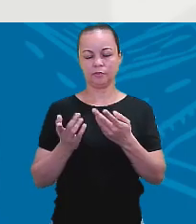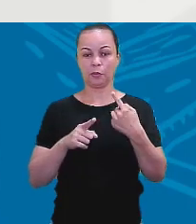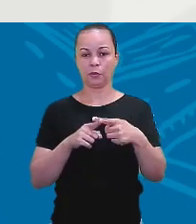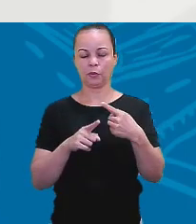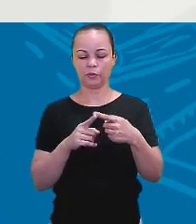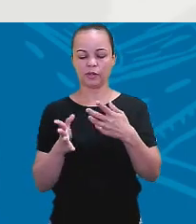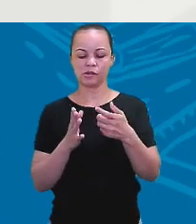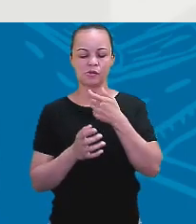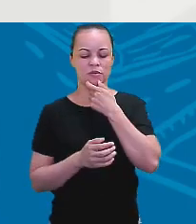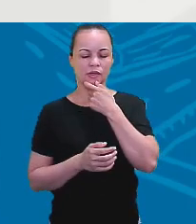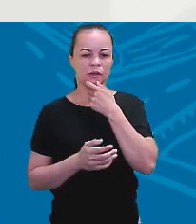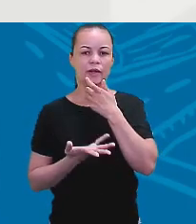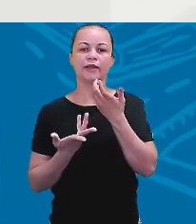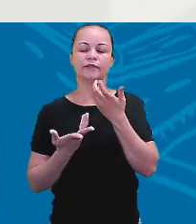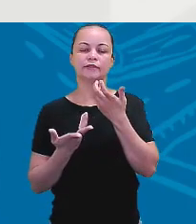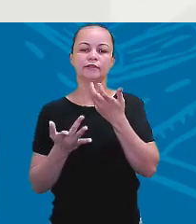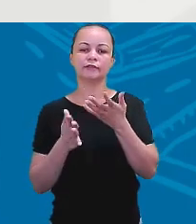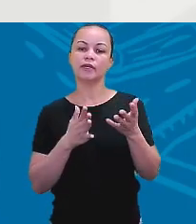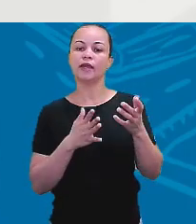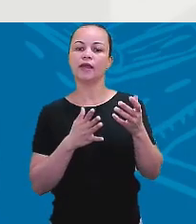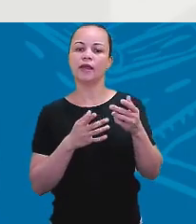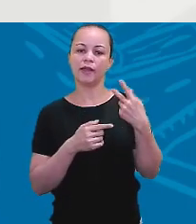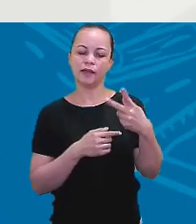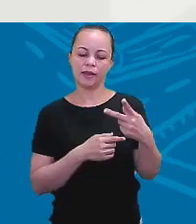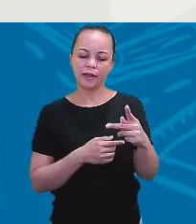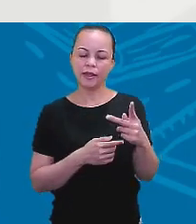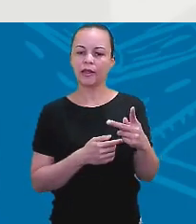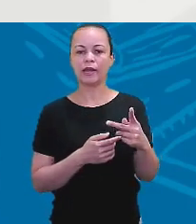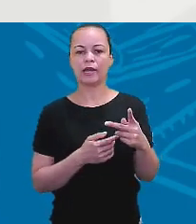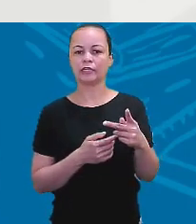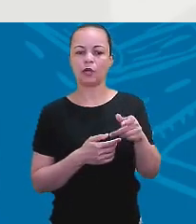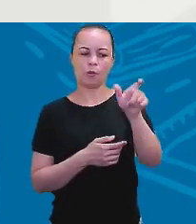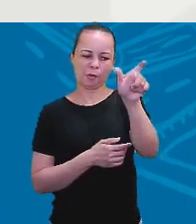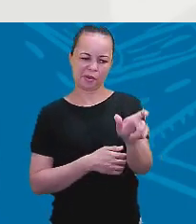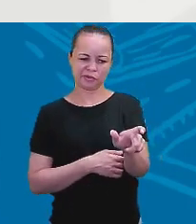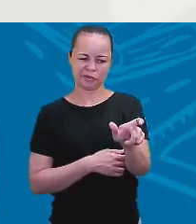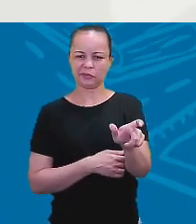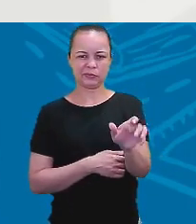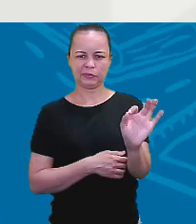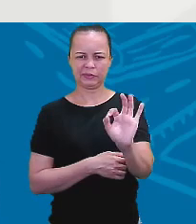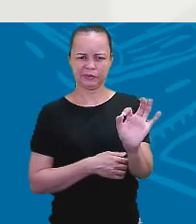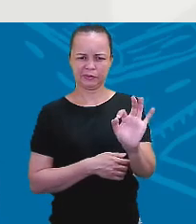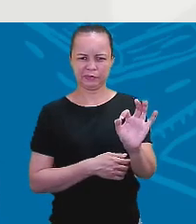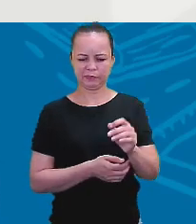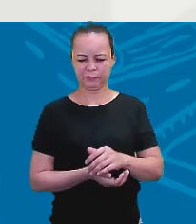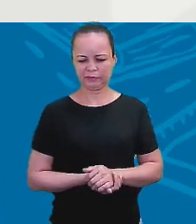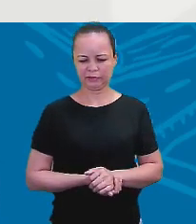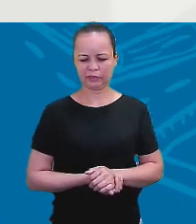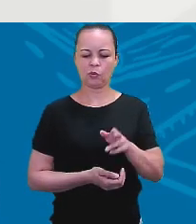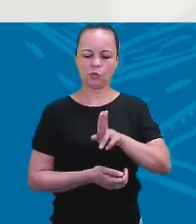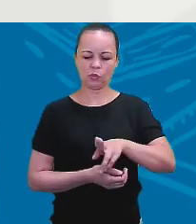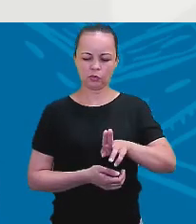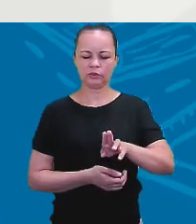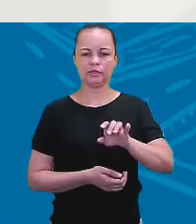English grammar, a gramática inglesa, é ela, não é pessoa. Então, a gente usa it.